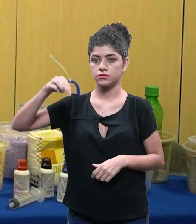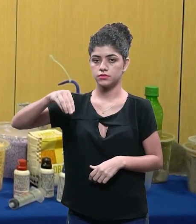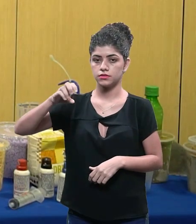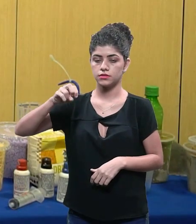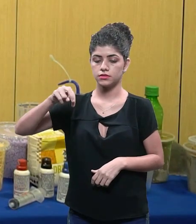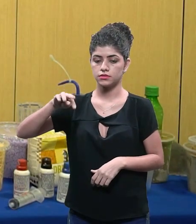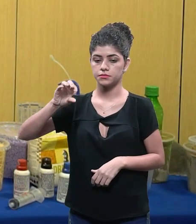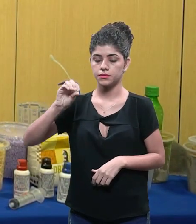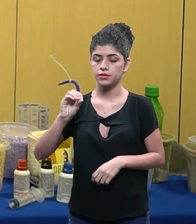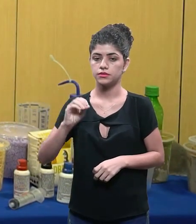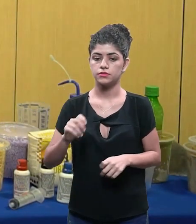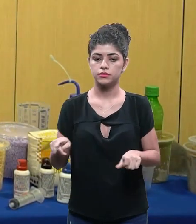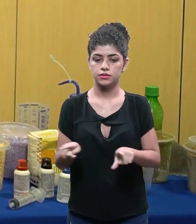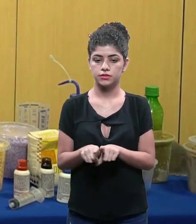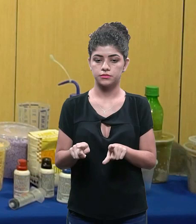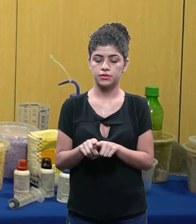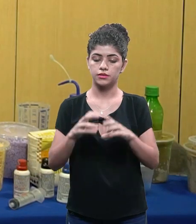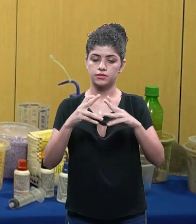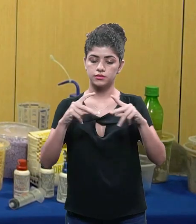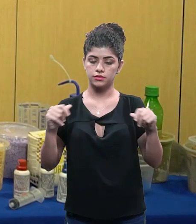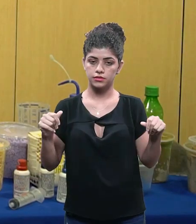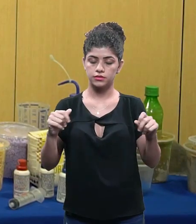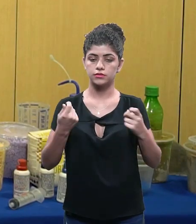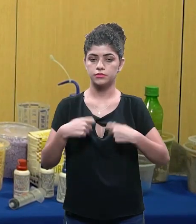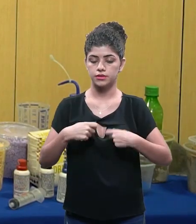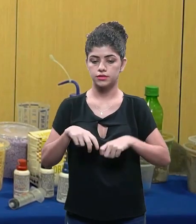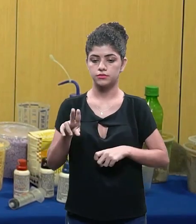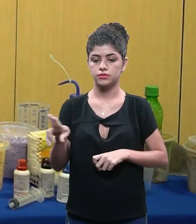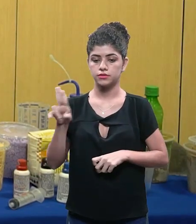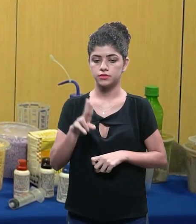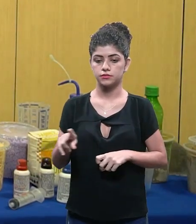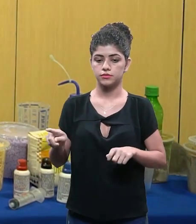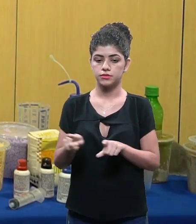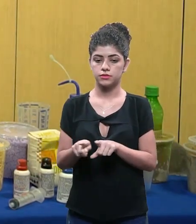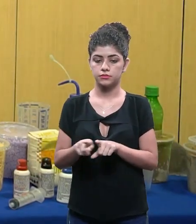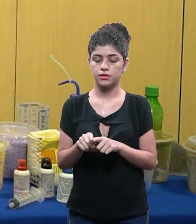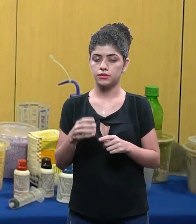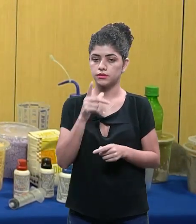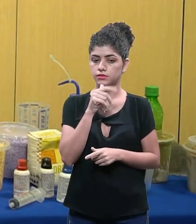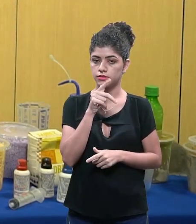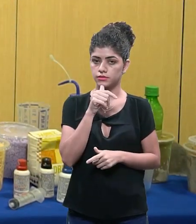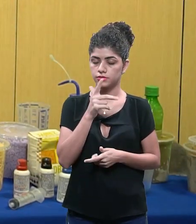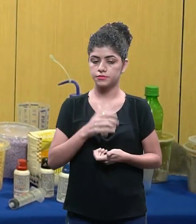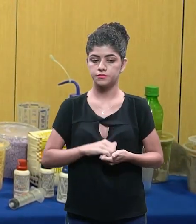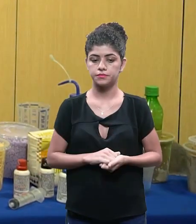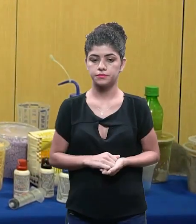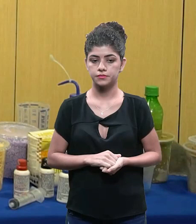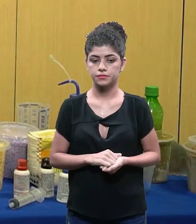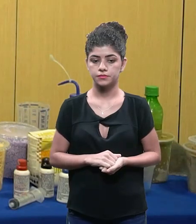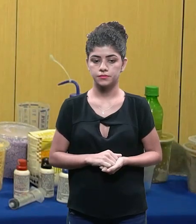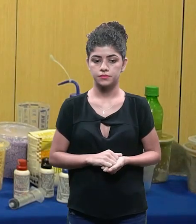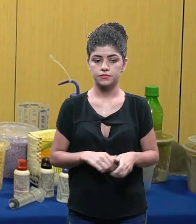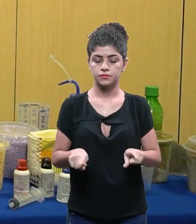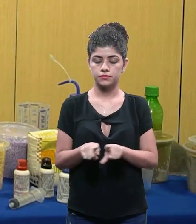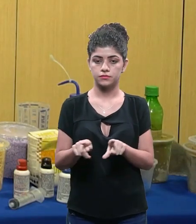meu cimento, certo? Eu vou separar lá a minha areia, que eu vou precisar usar. Eu vou separar minha água,